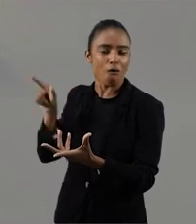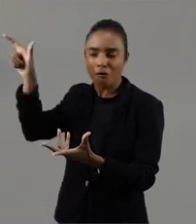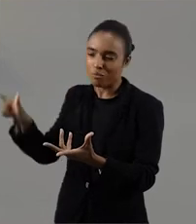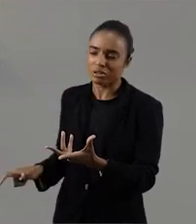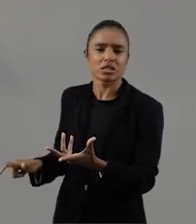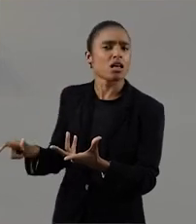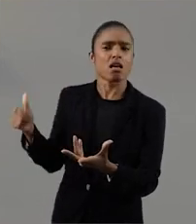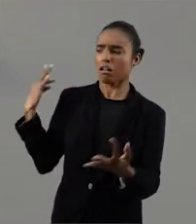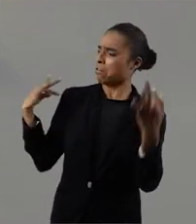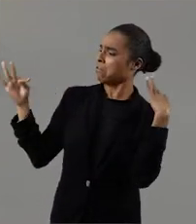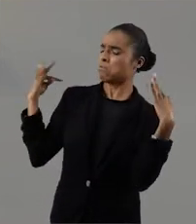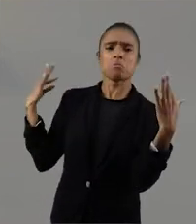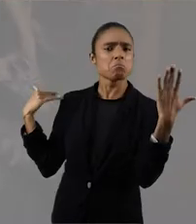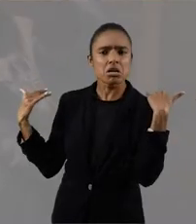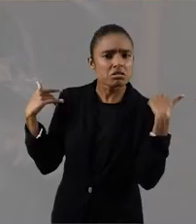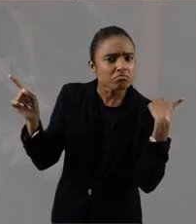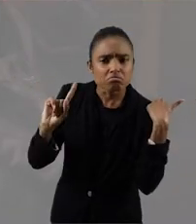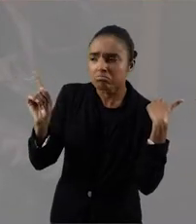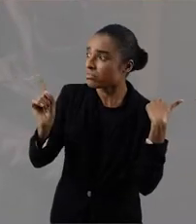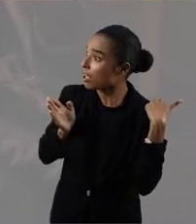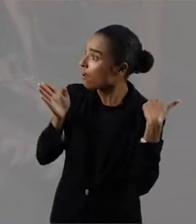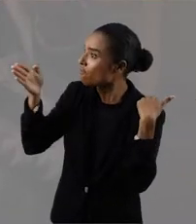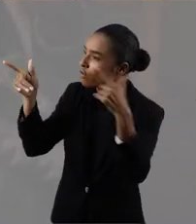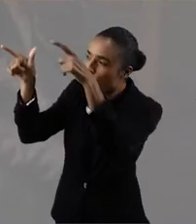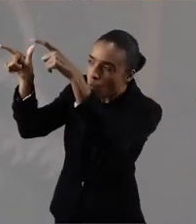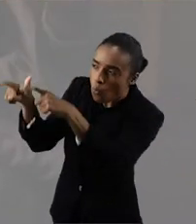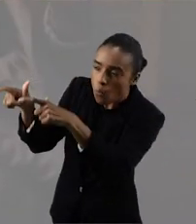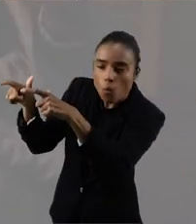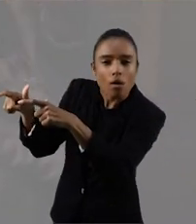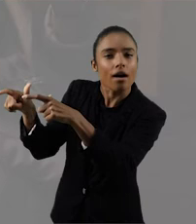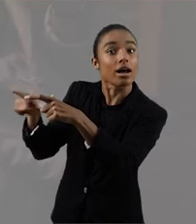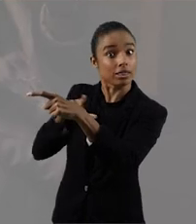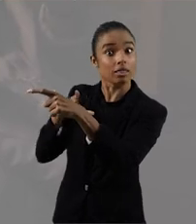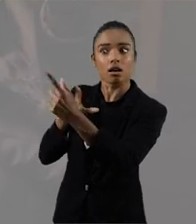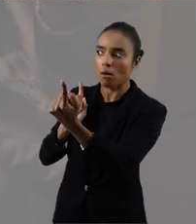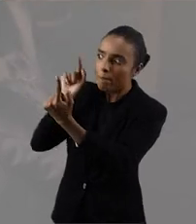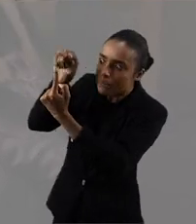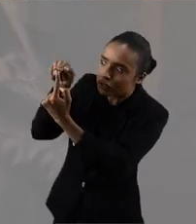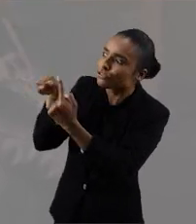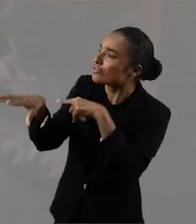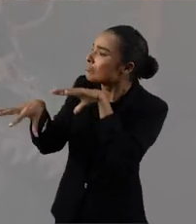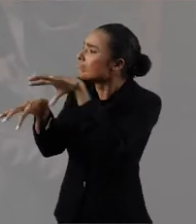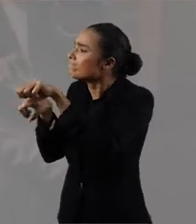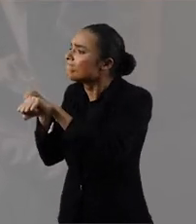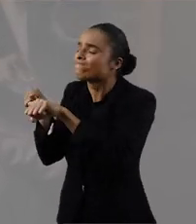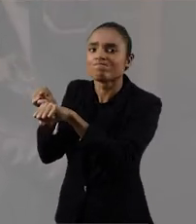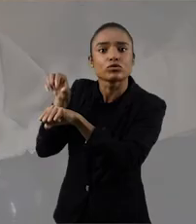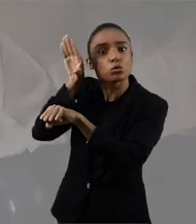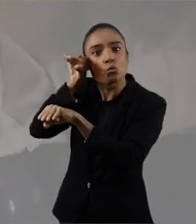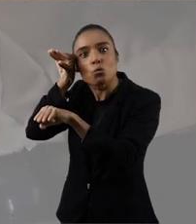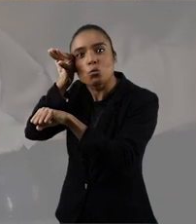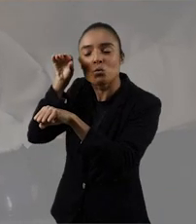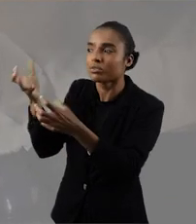faz turismo. Ele não vai a um lugar sem ter totalmente escaneado as razões e o que ele vai buscar.